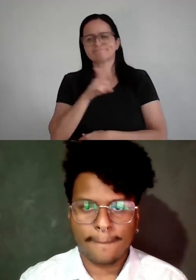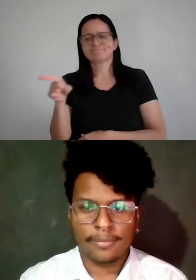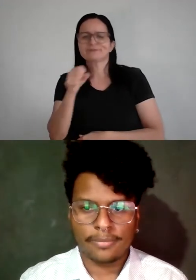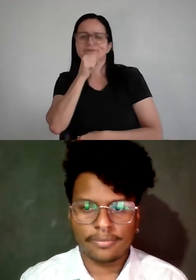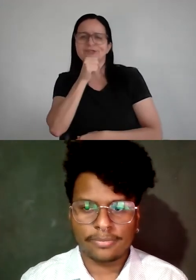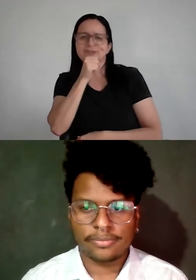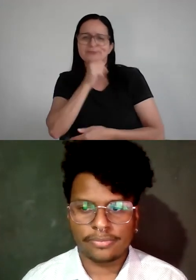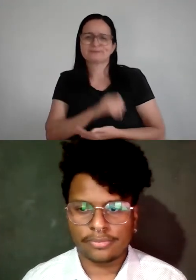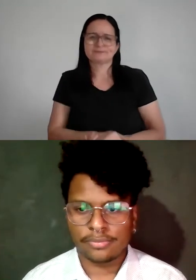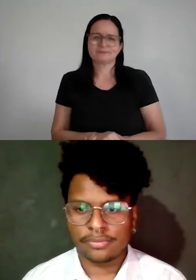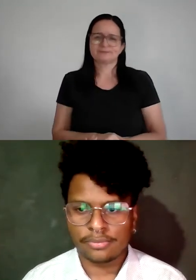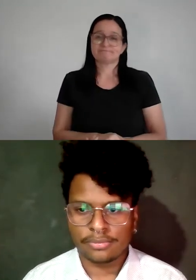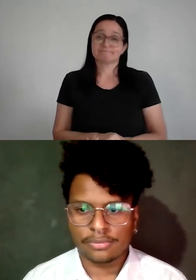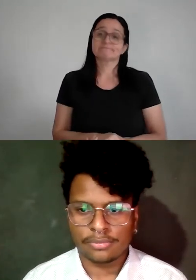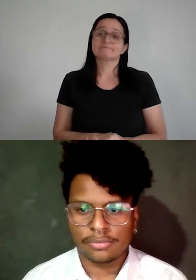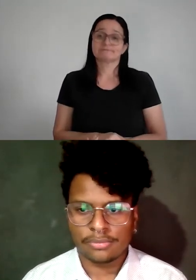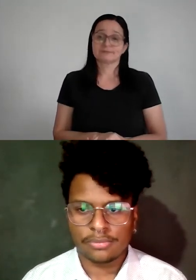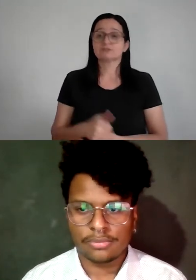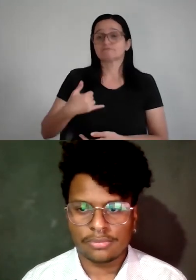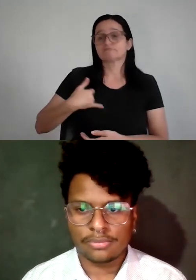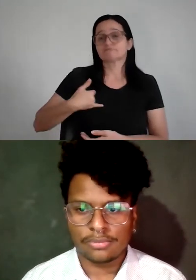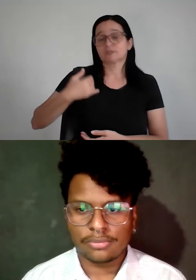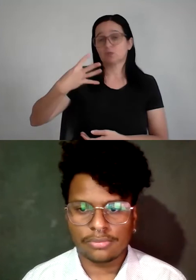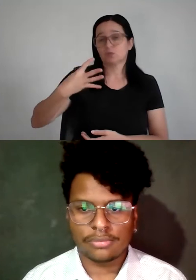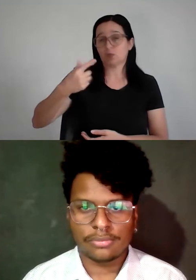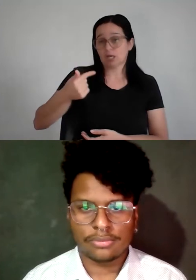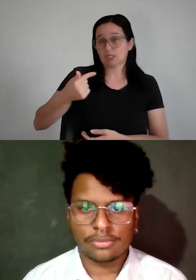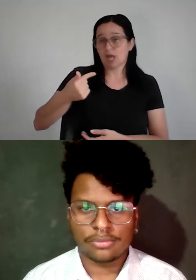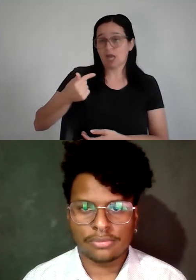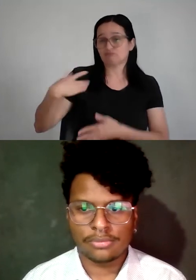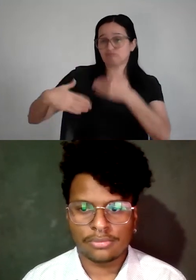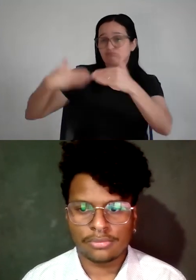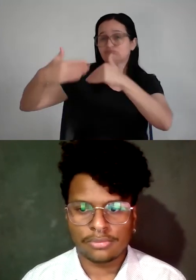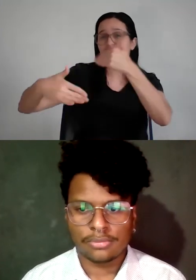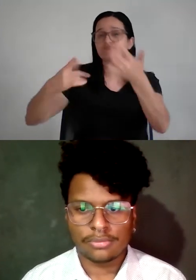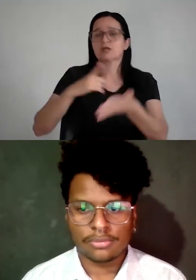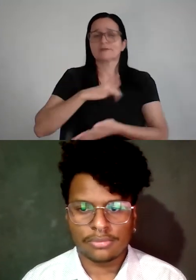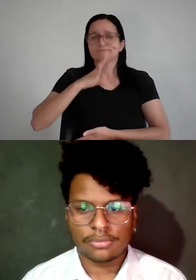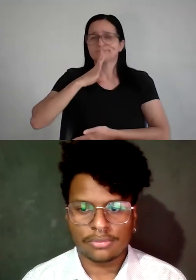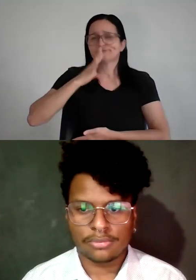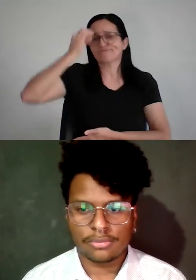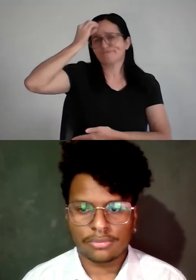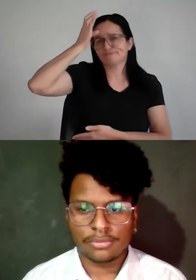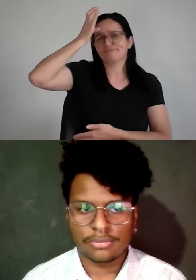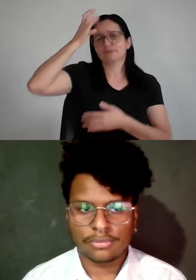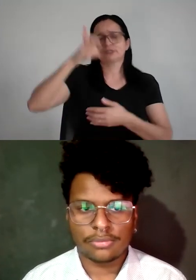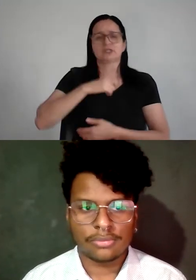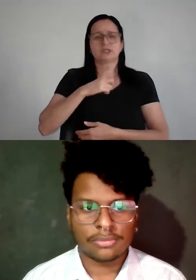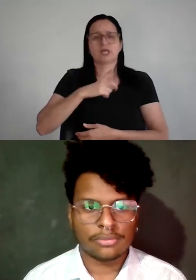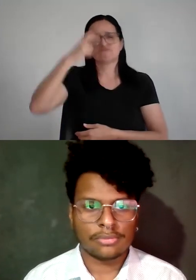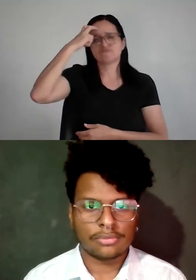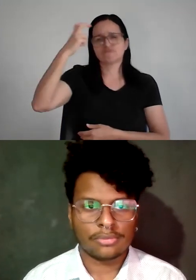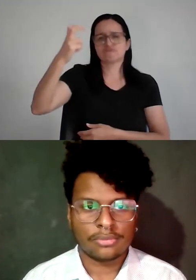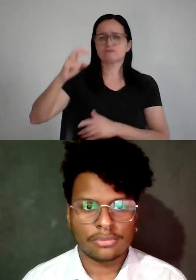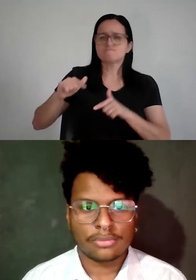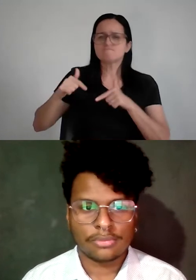Só que eu tô com 47, tô no auge da minha produtividade, do meu conhecimento, da minha sabedoria, da minha energia, eu sou um